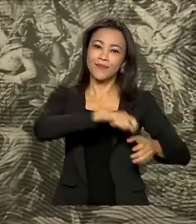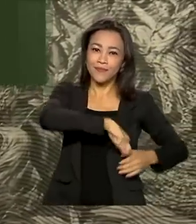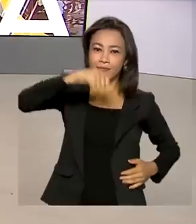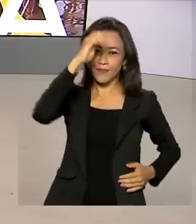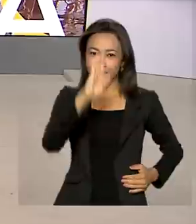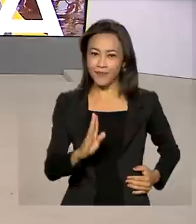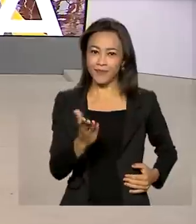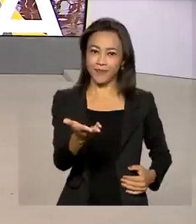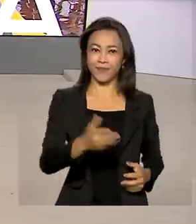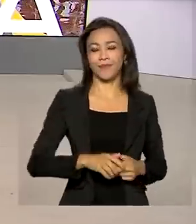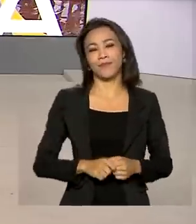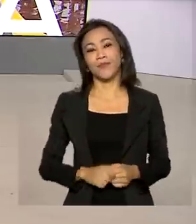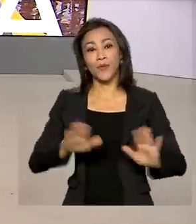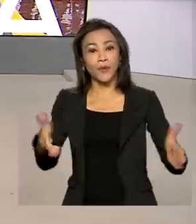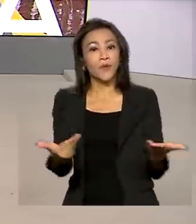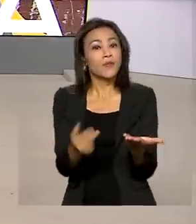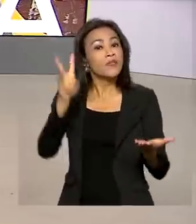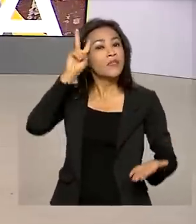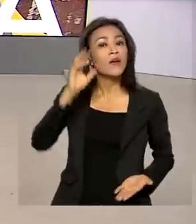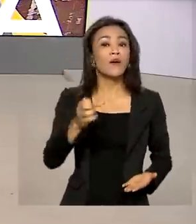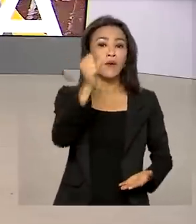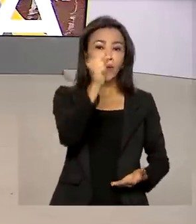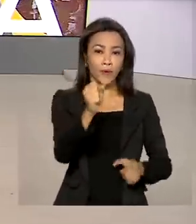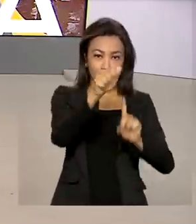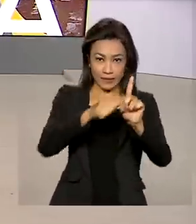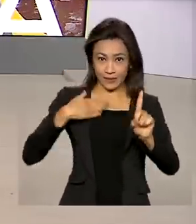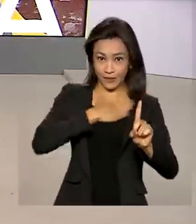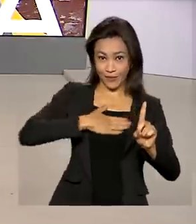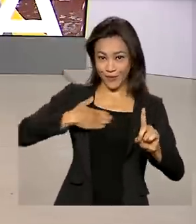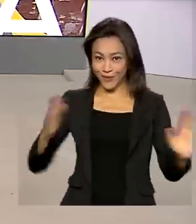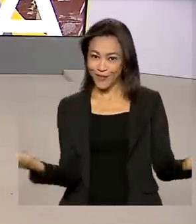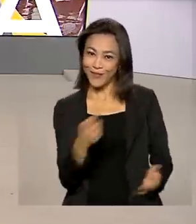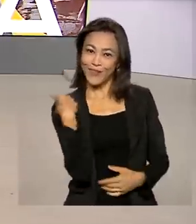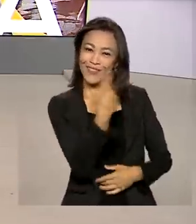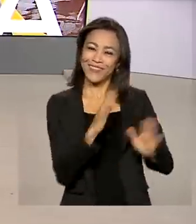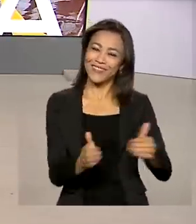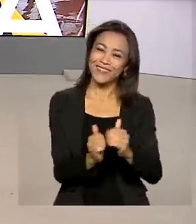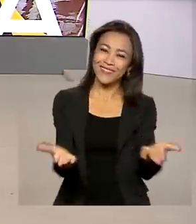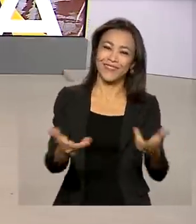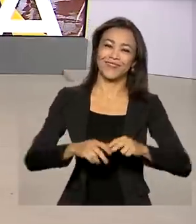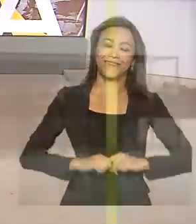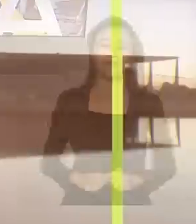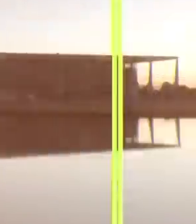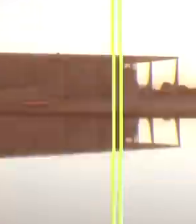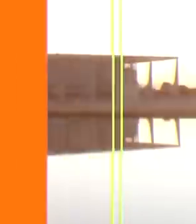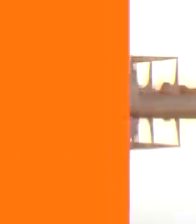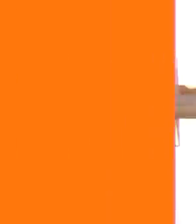Brasil. Segunda-feira, 8 de agosto, o Brasil em Dia já está no ar.